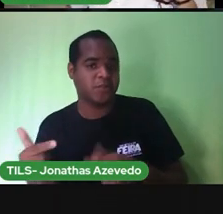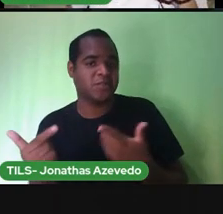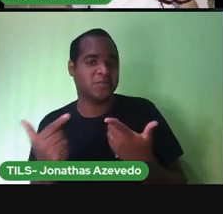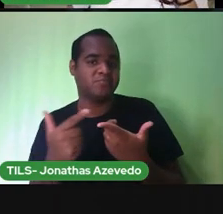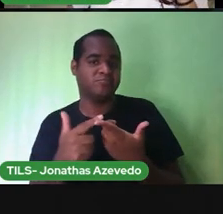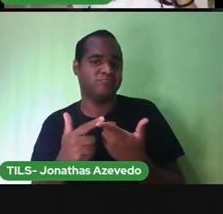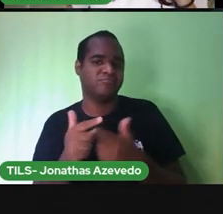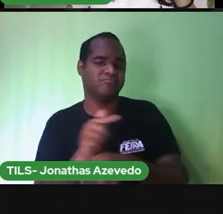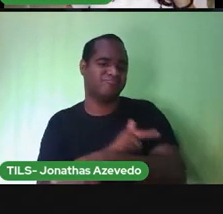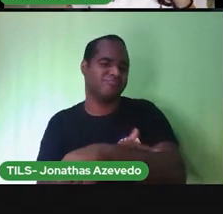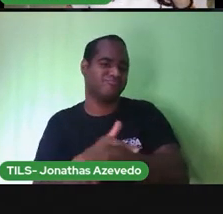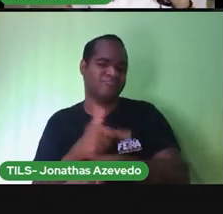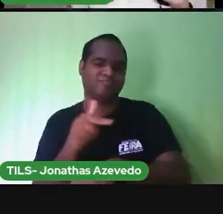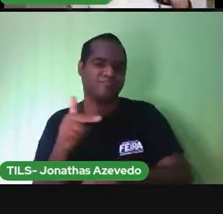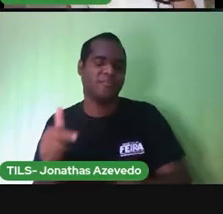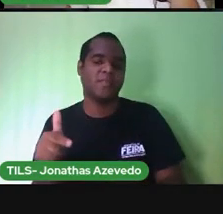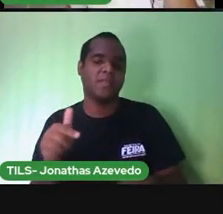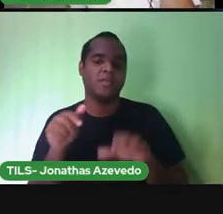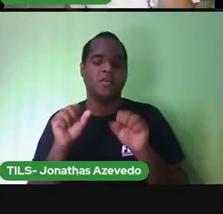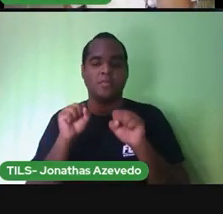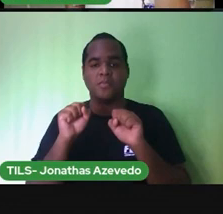você sabe o que acontece